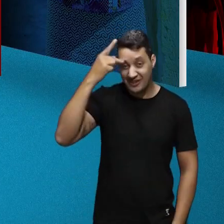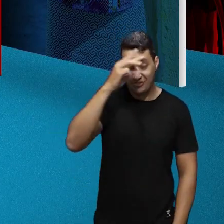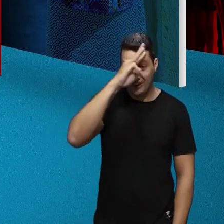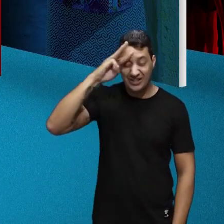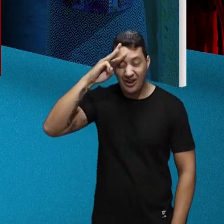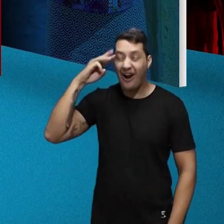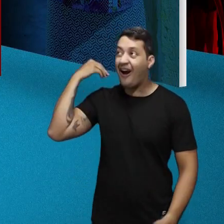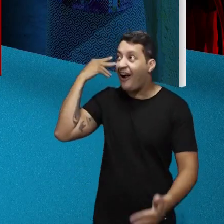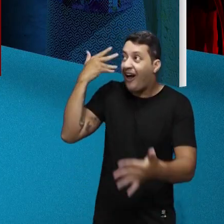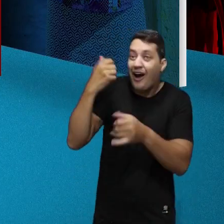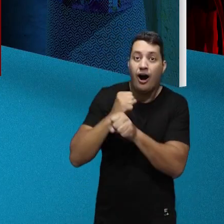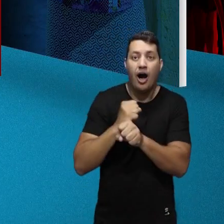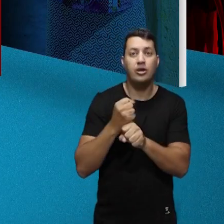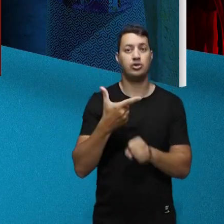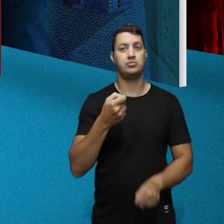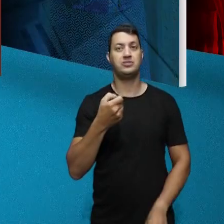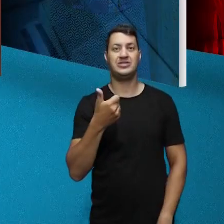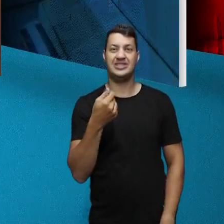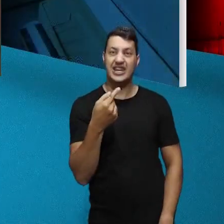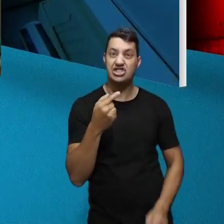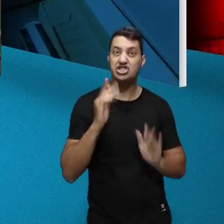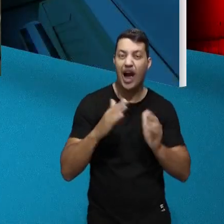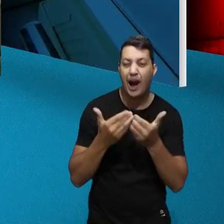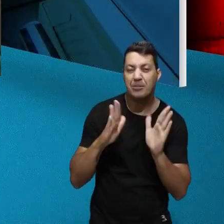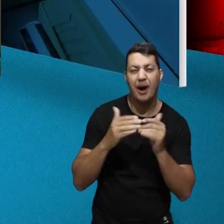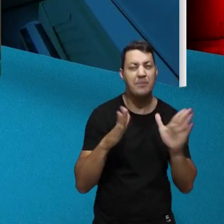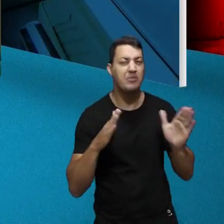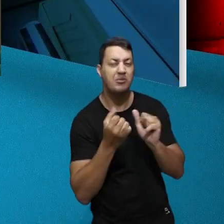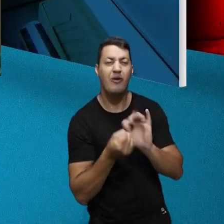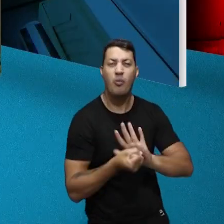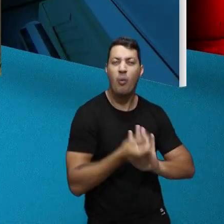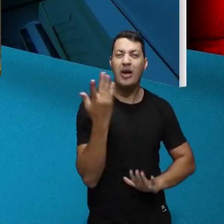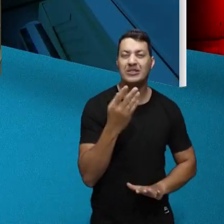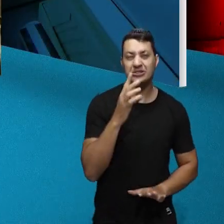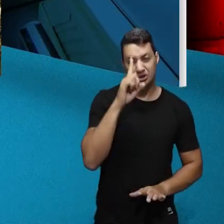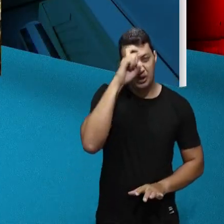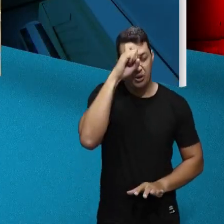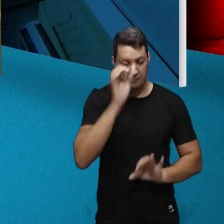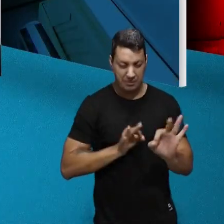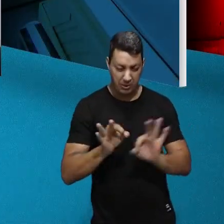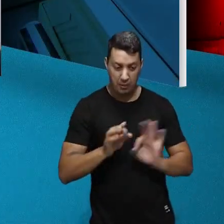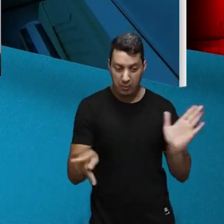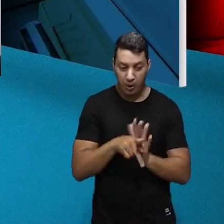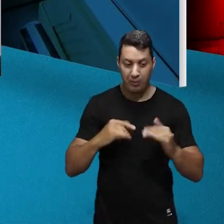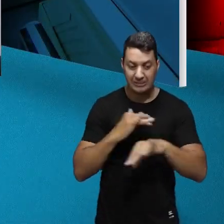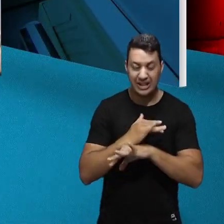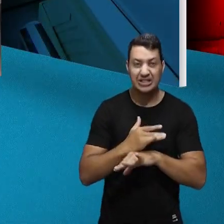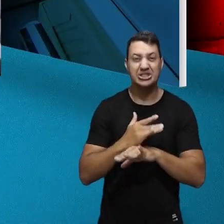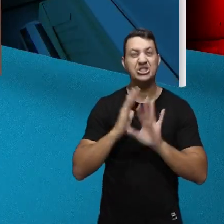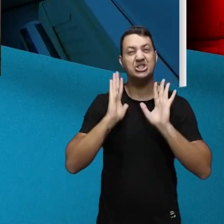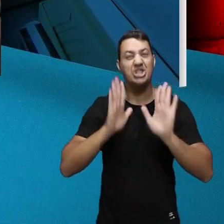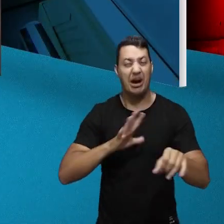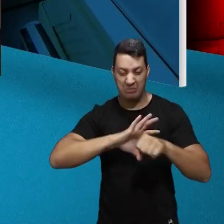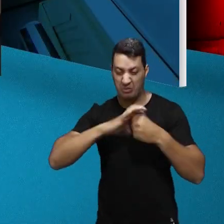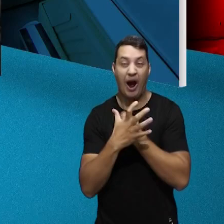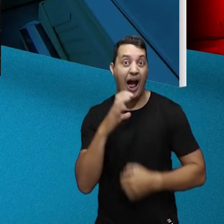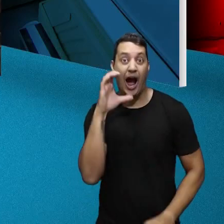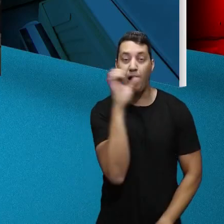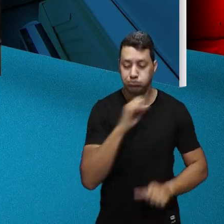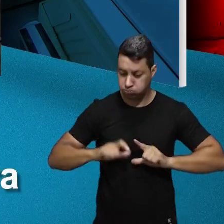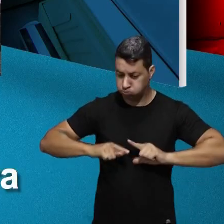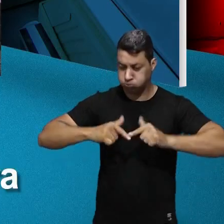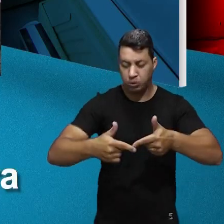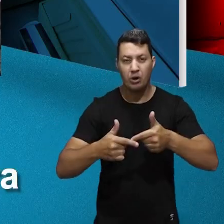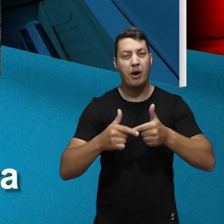pensava assim lá em 2017. Vaguinho reabriu hospitais e preparou a cidade. Quando a pandemia chegou, Vaguinho agiu